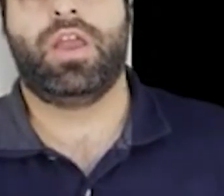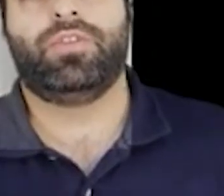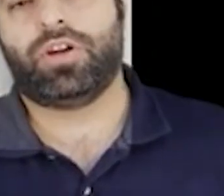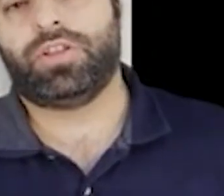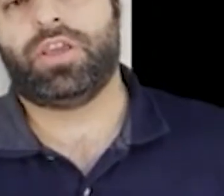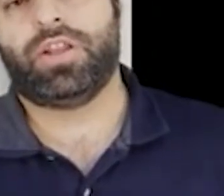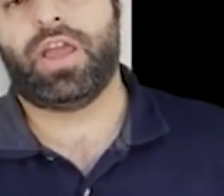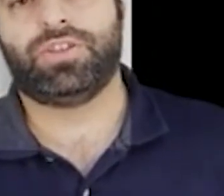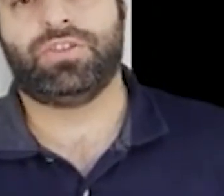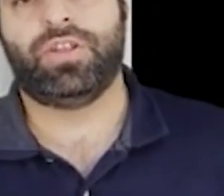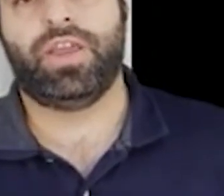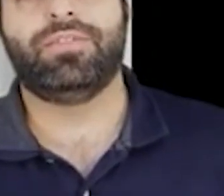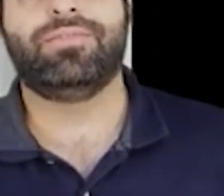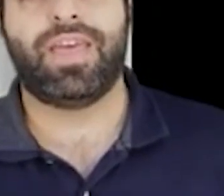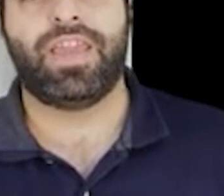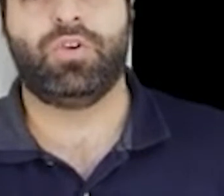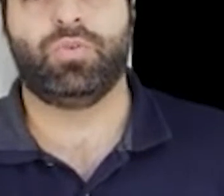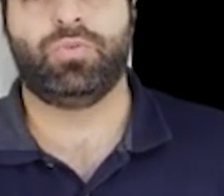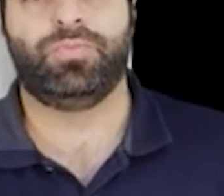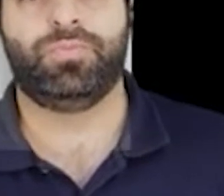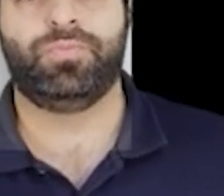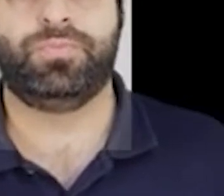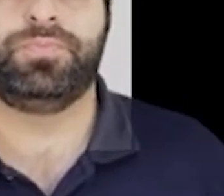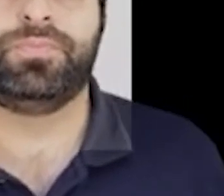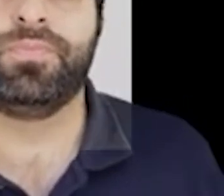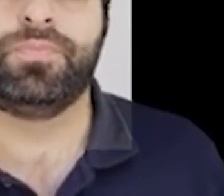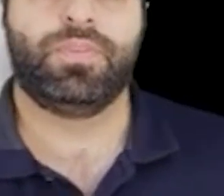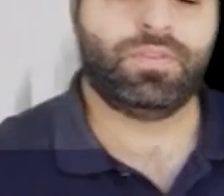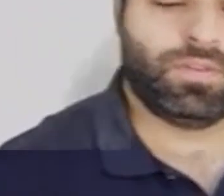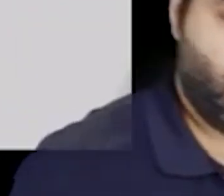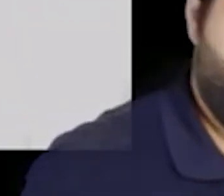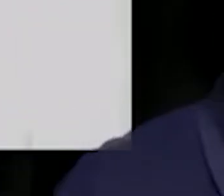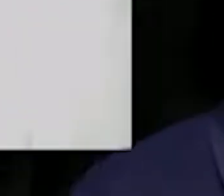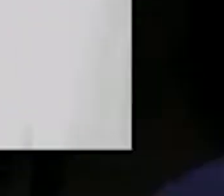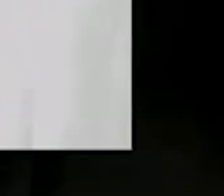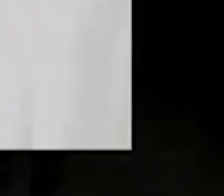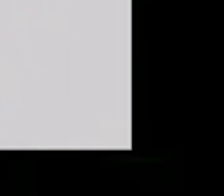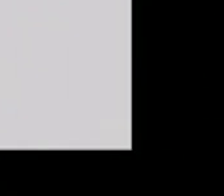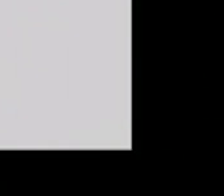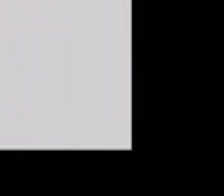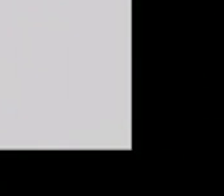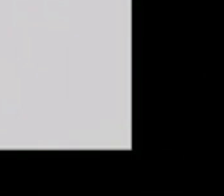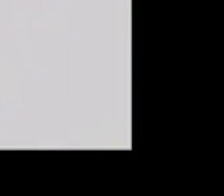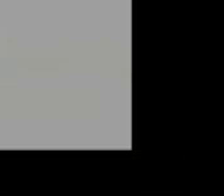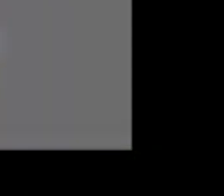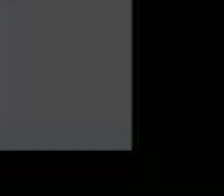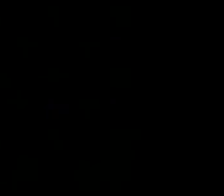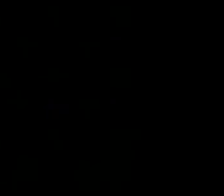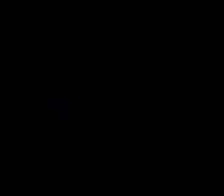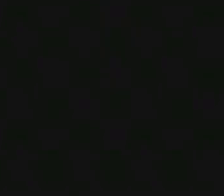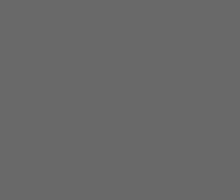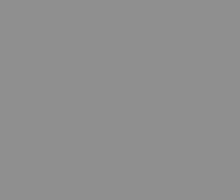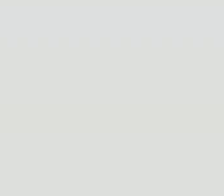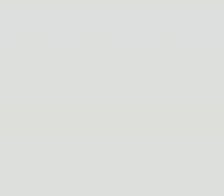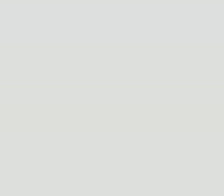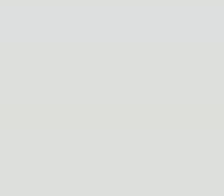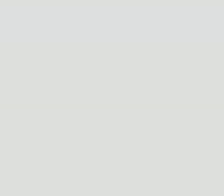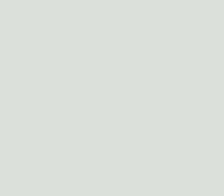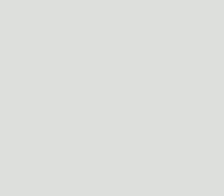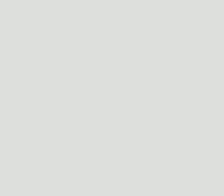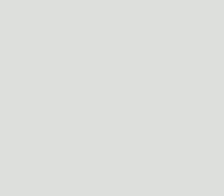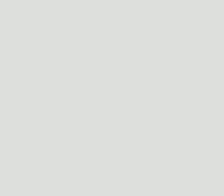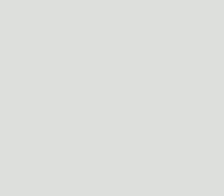então, esses produtos e esses gases, por favor, venham trabalhar conosco porque teremos soluções para a sua empresa.